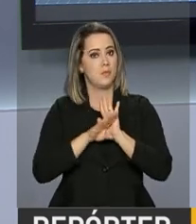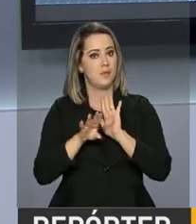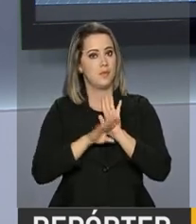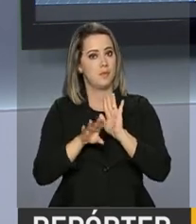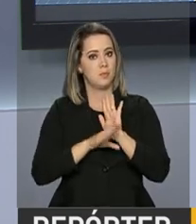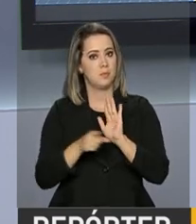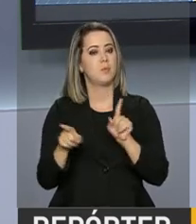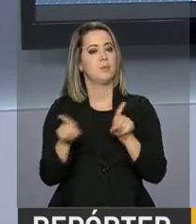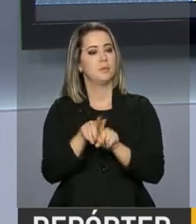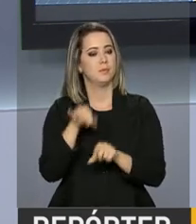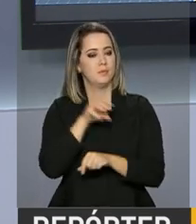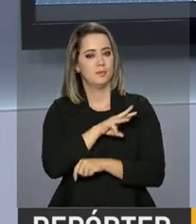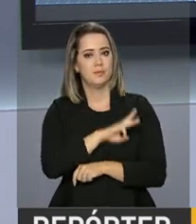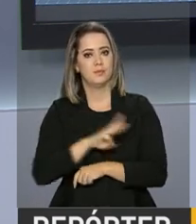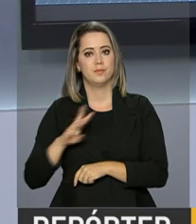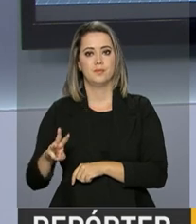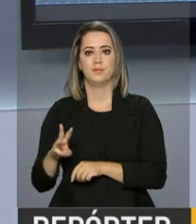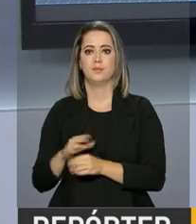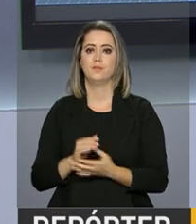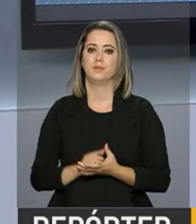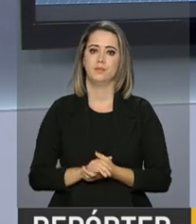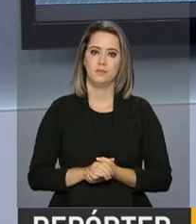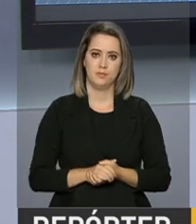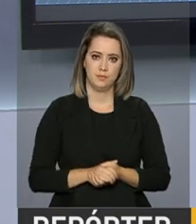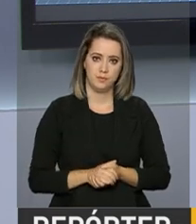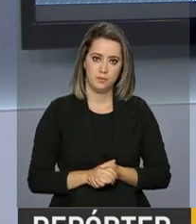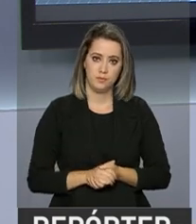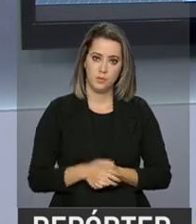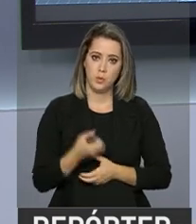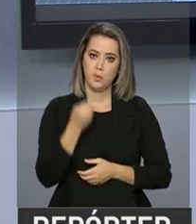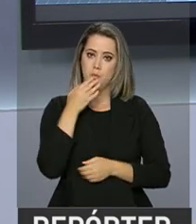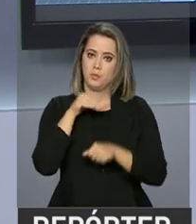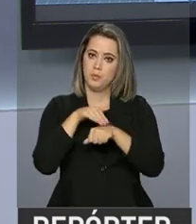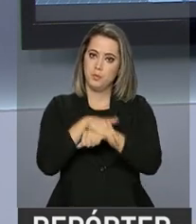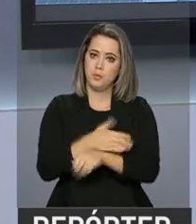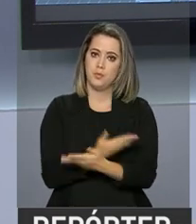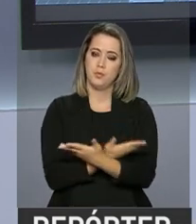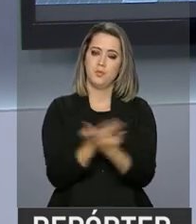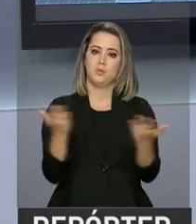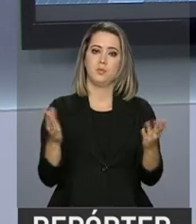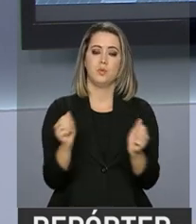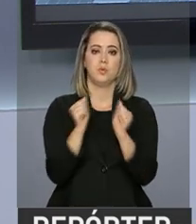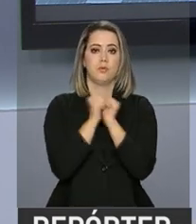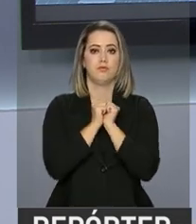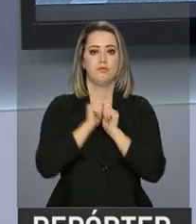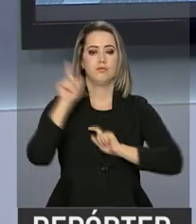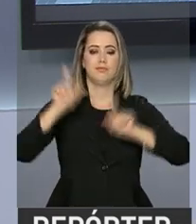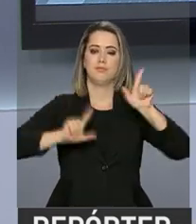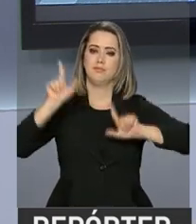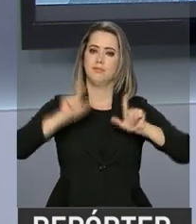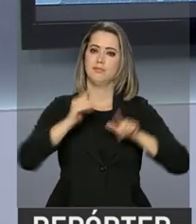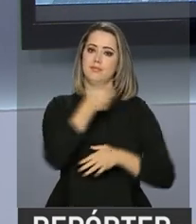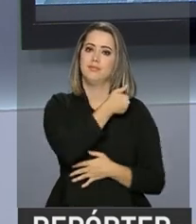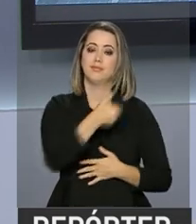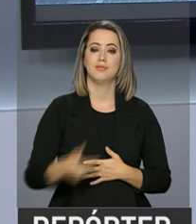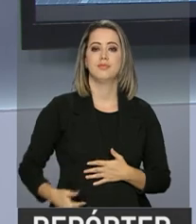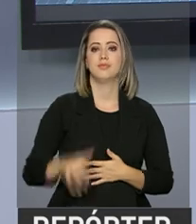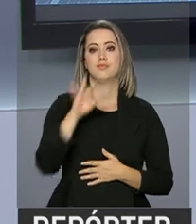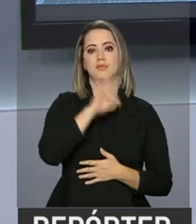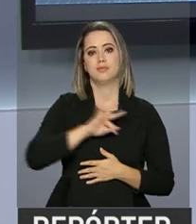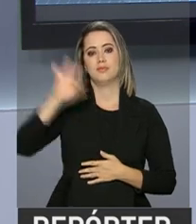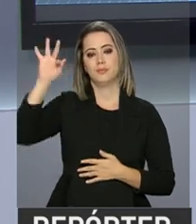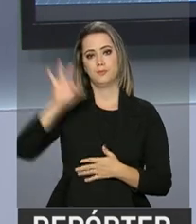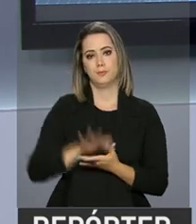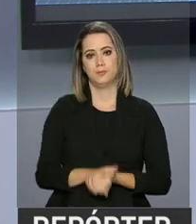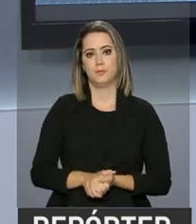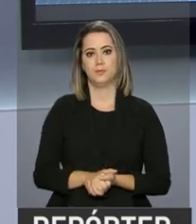a nossa programação também está em nossa página na internet. Uma ótima noite para você e continue com a gente aqui na NBR, a TV do